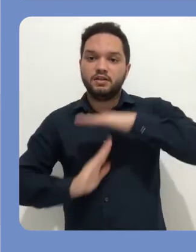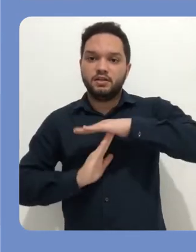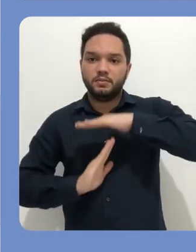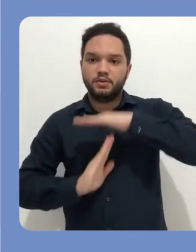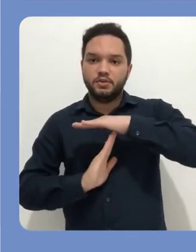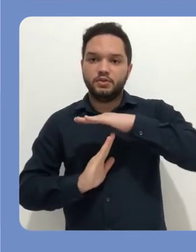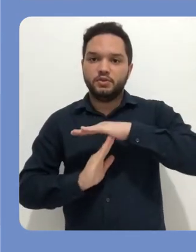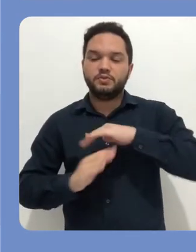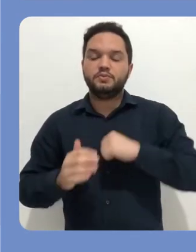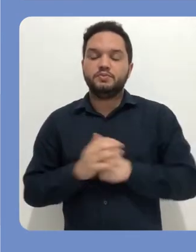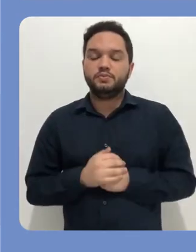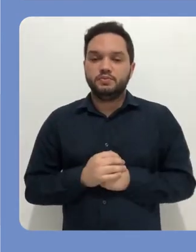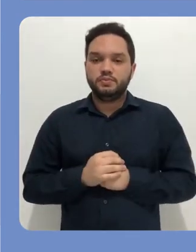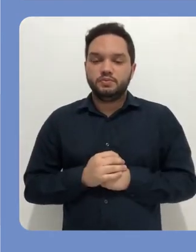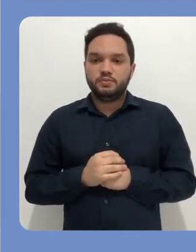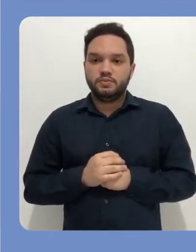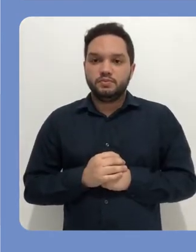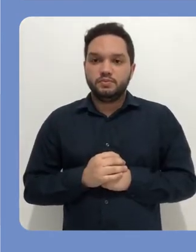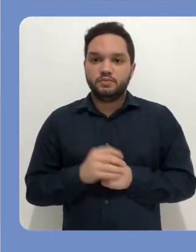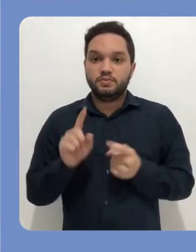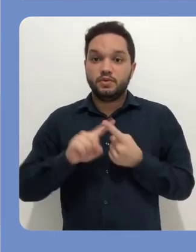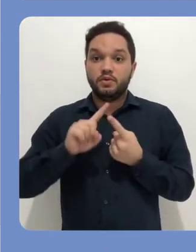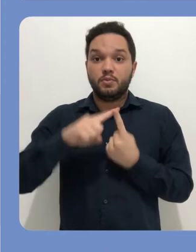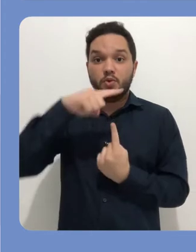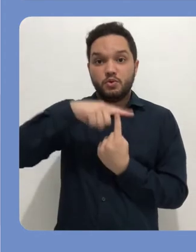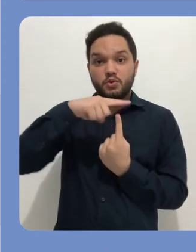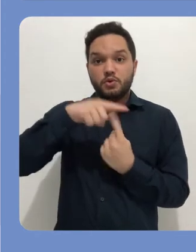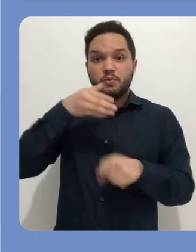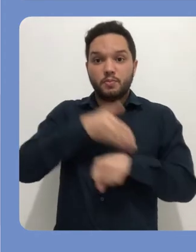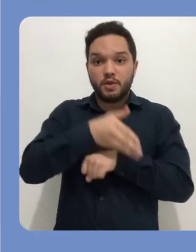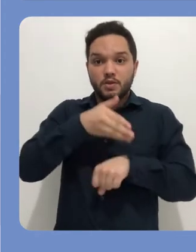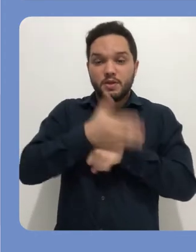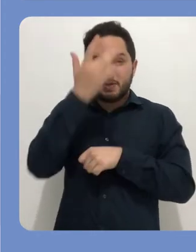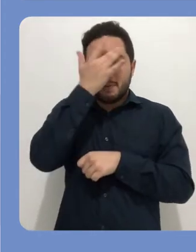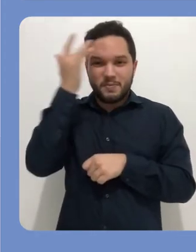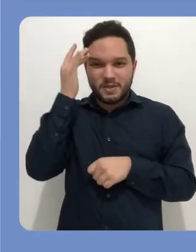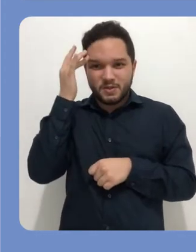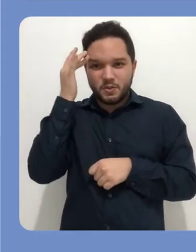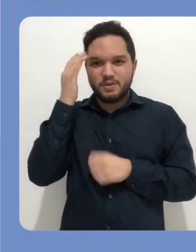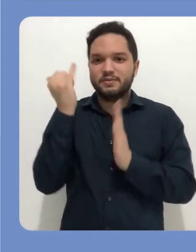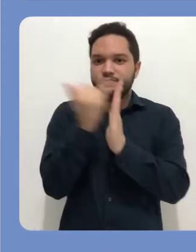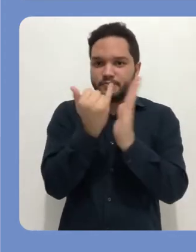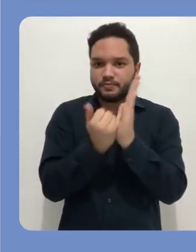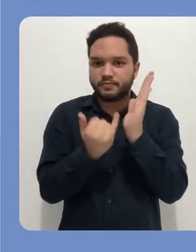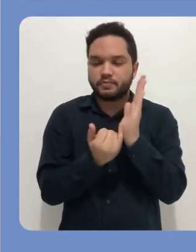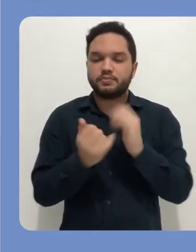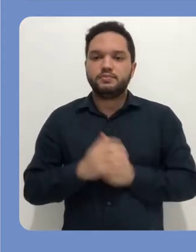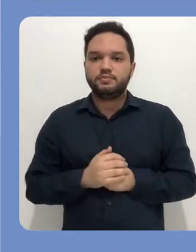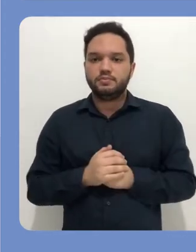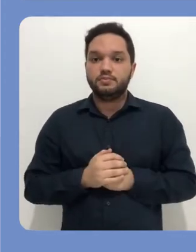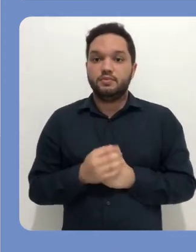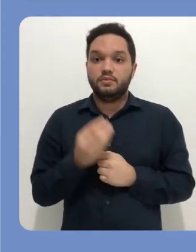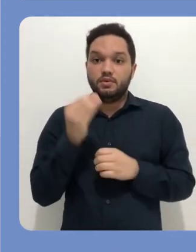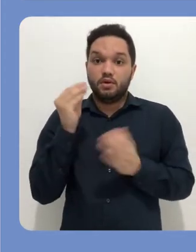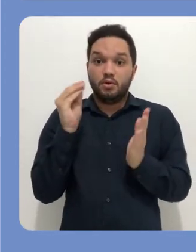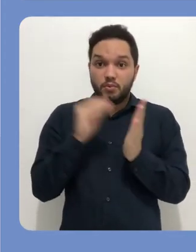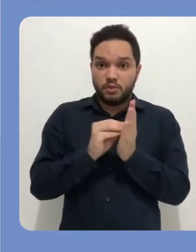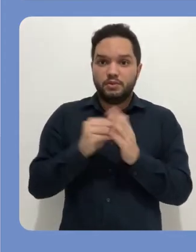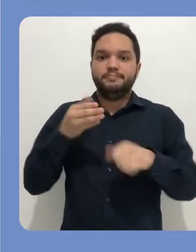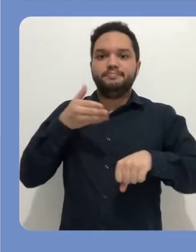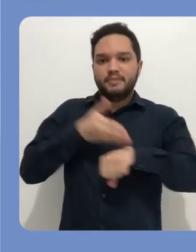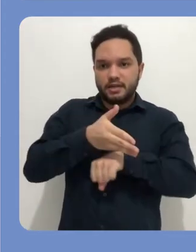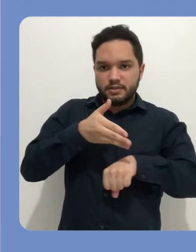Defina o limite de vagas para o seu curso ou sua atividade e determine o tipo de participação desses